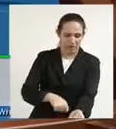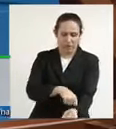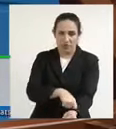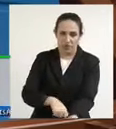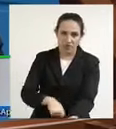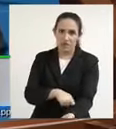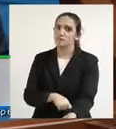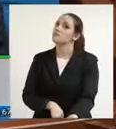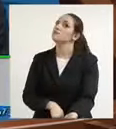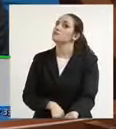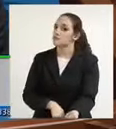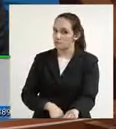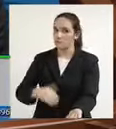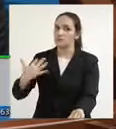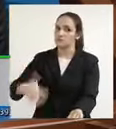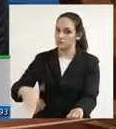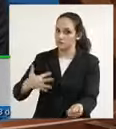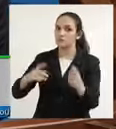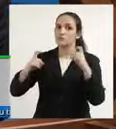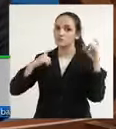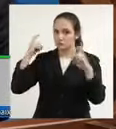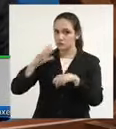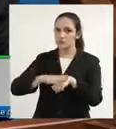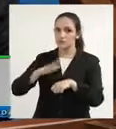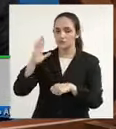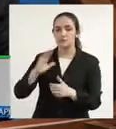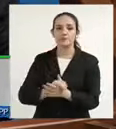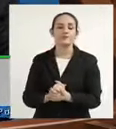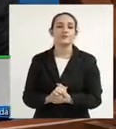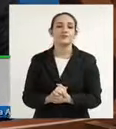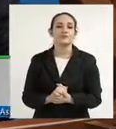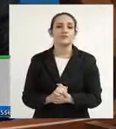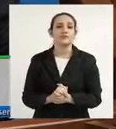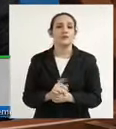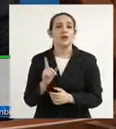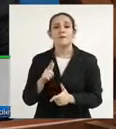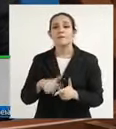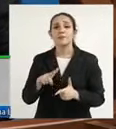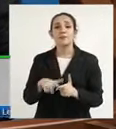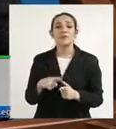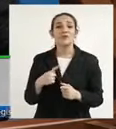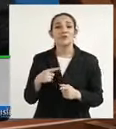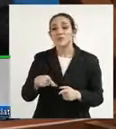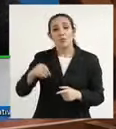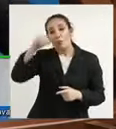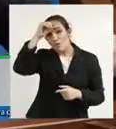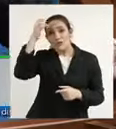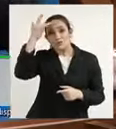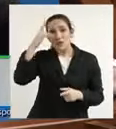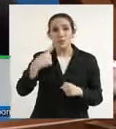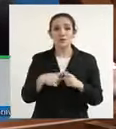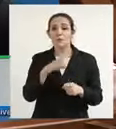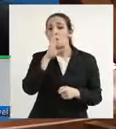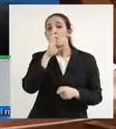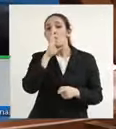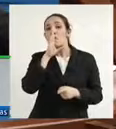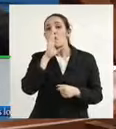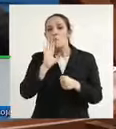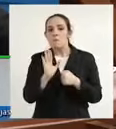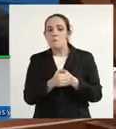preocupação começa realmente a aumentar. E, às vezes, é um problema silencioso que está entrando nos lares,